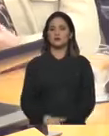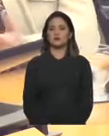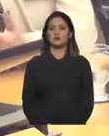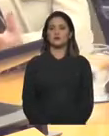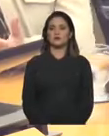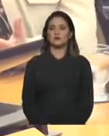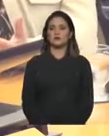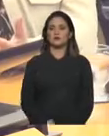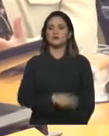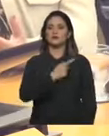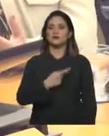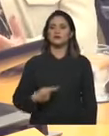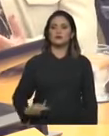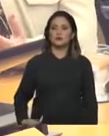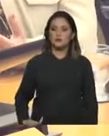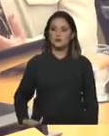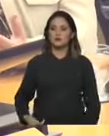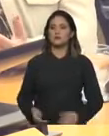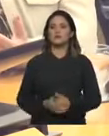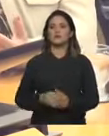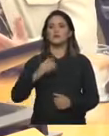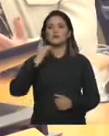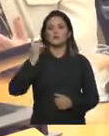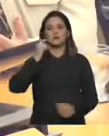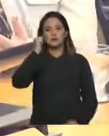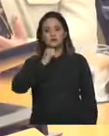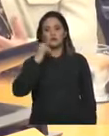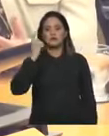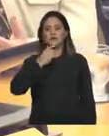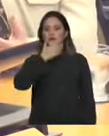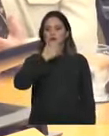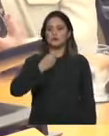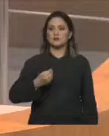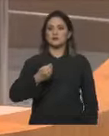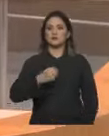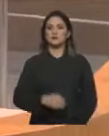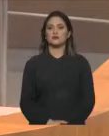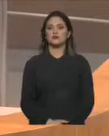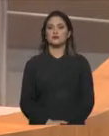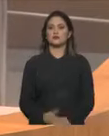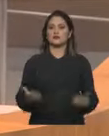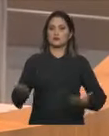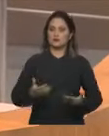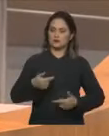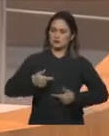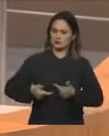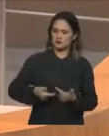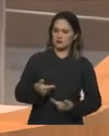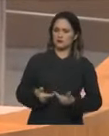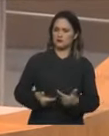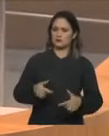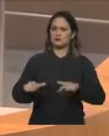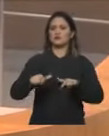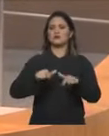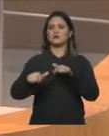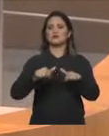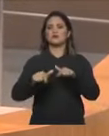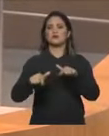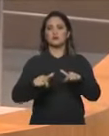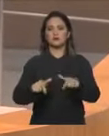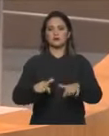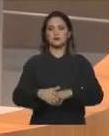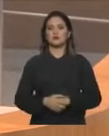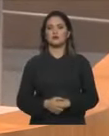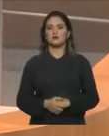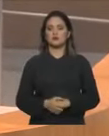Senhor Presidente, senhoras e senhores deputados e deputadas, mais um dia de luta, mais um dia de trabalho. E eu trago aqui